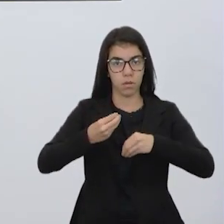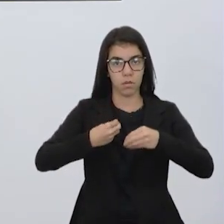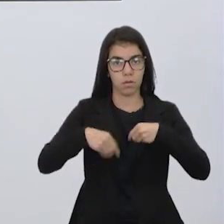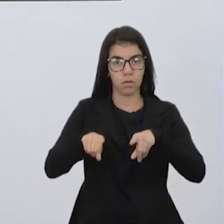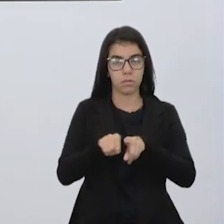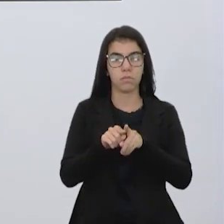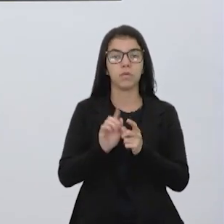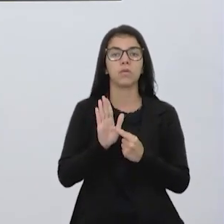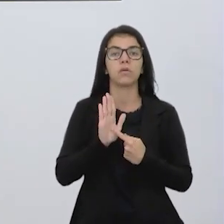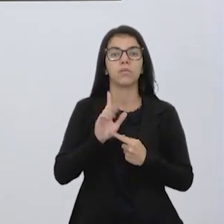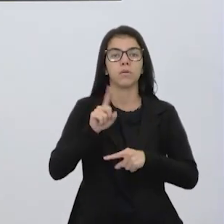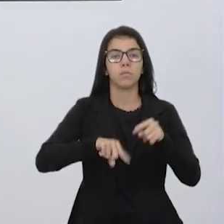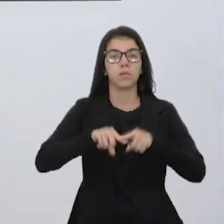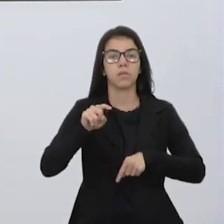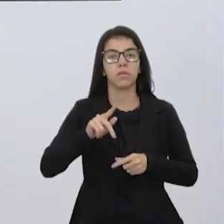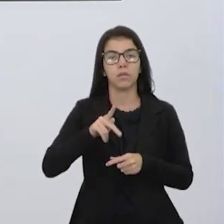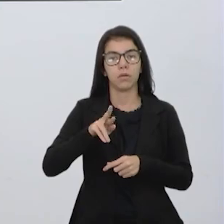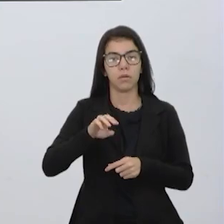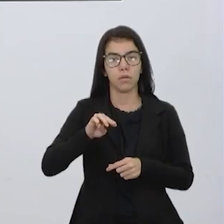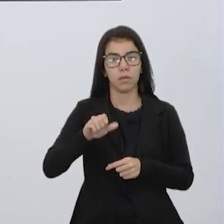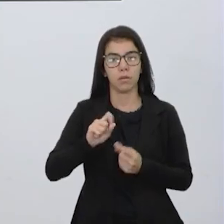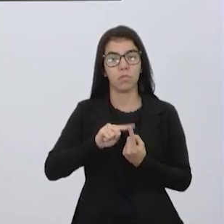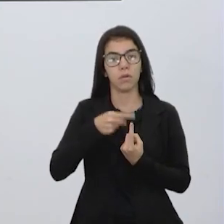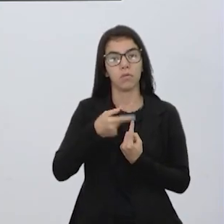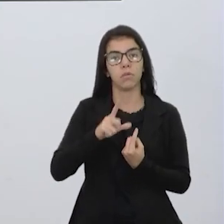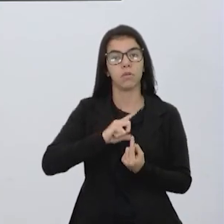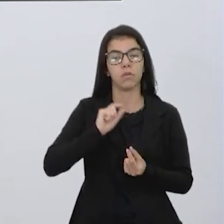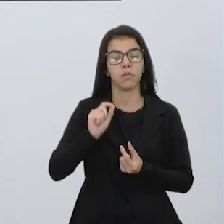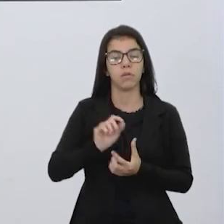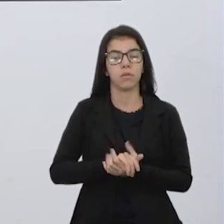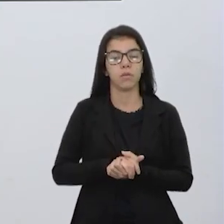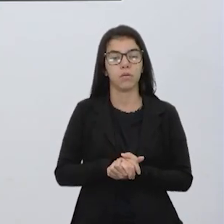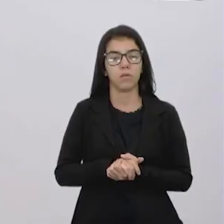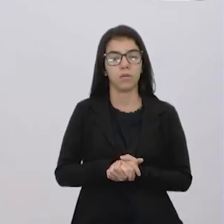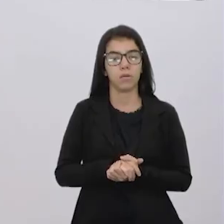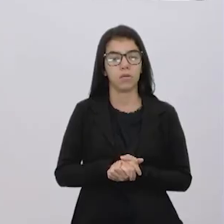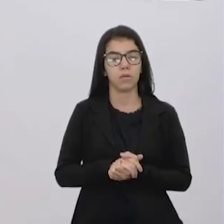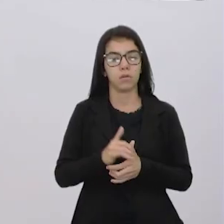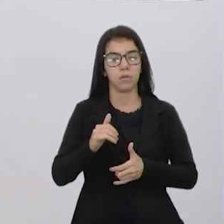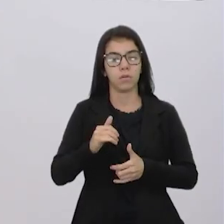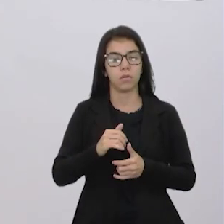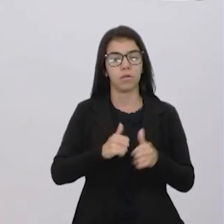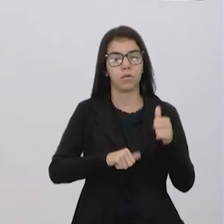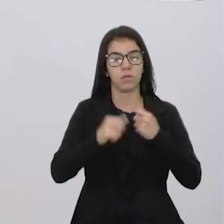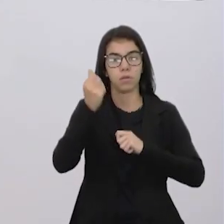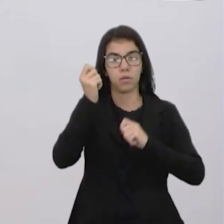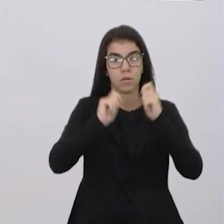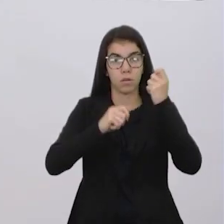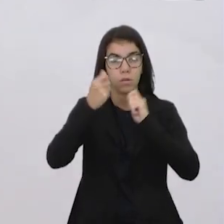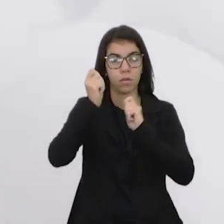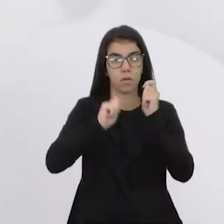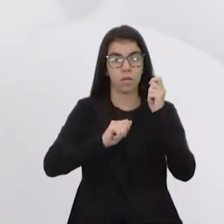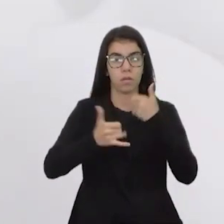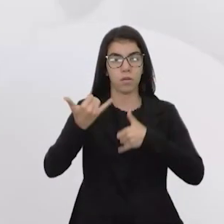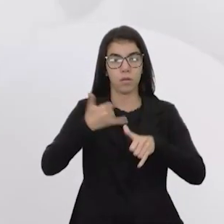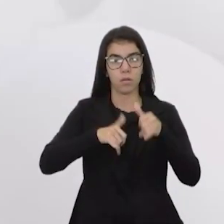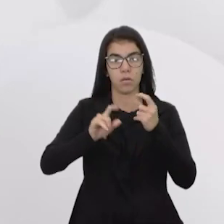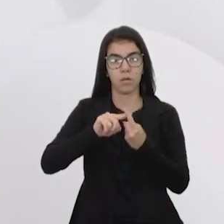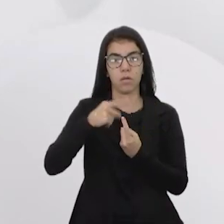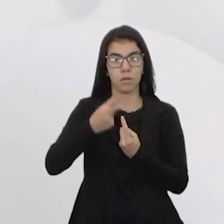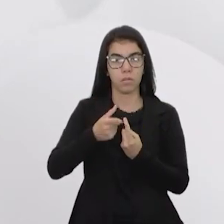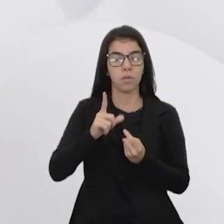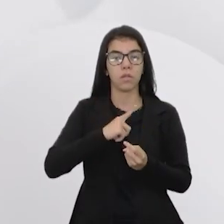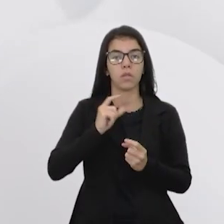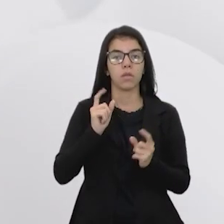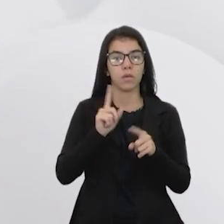matéria-prima para que depois eu tenha aqui... Opa, aqui a indústria química, estou apontando errado. Para que depois eu tenha esse